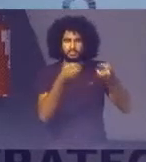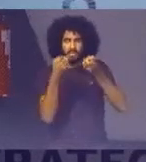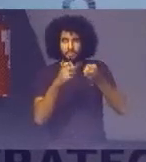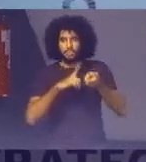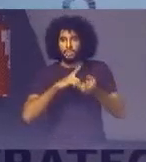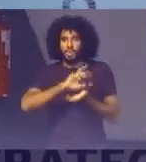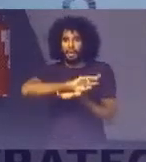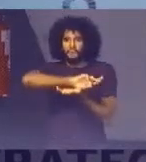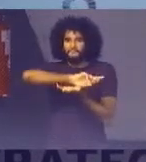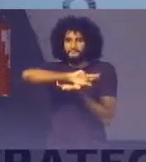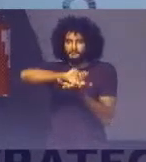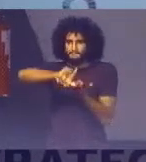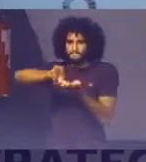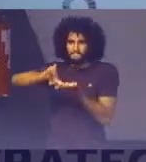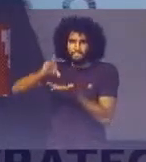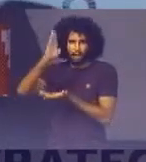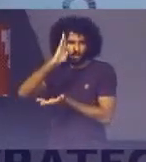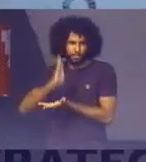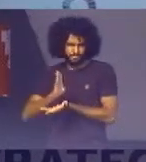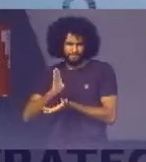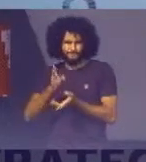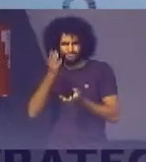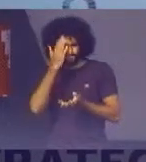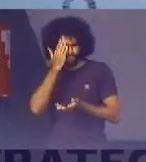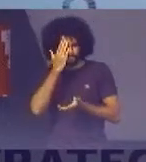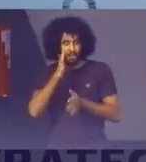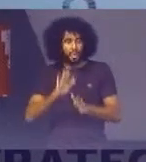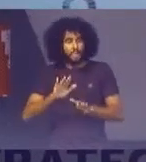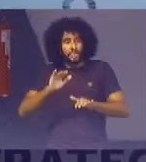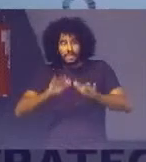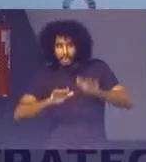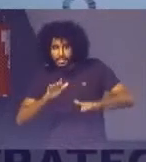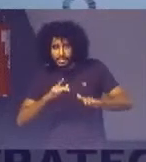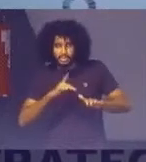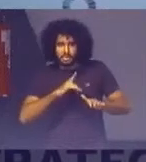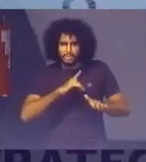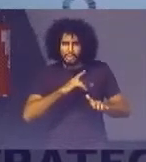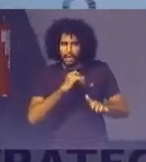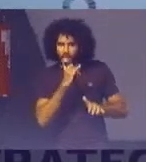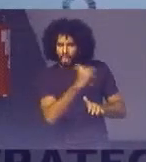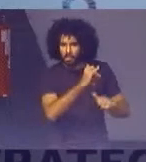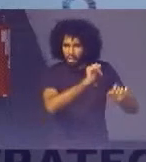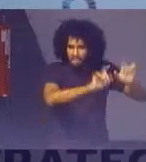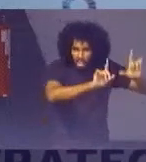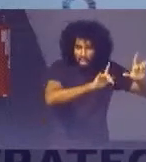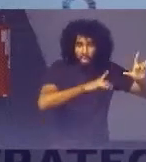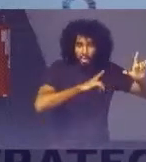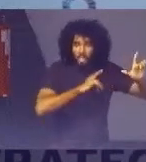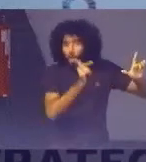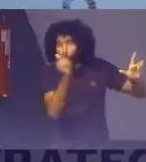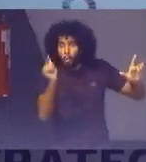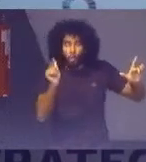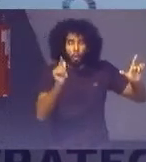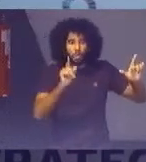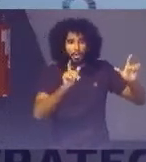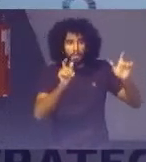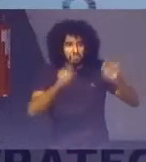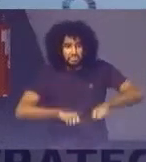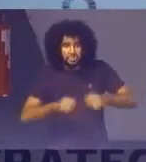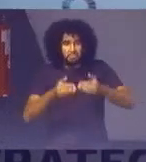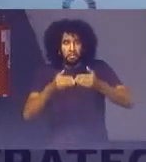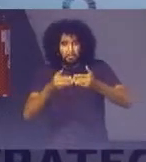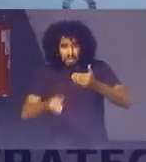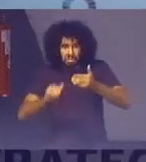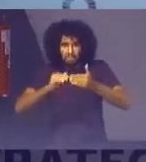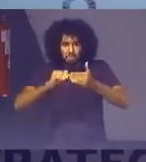barragens Nós temos no Brasil E que volta e meia Vocês estão vendo Essa notícia Ó tem outra barragem Que vai estourar Outra barragem Está